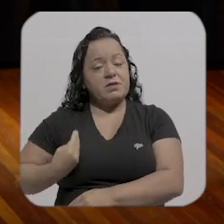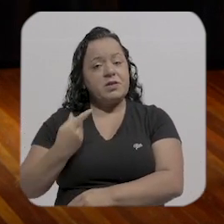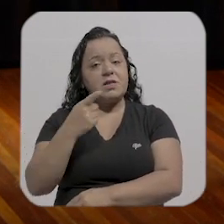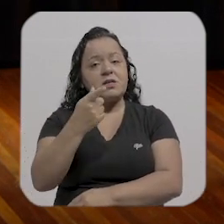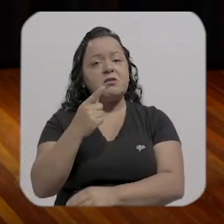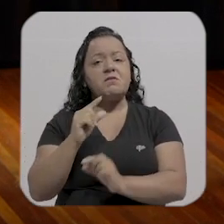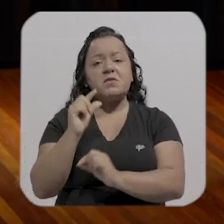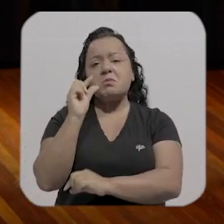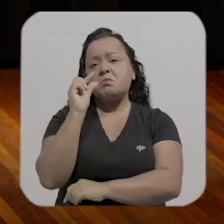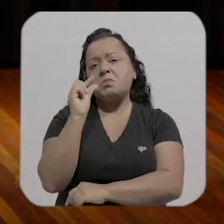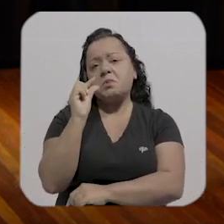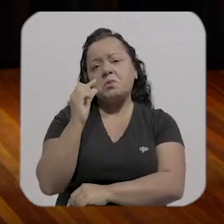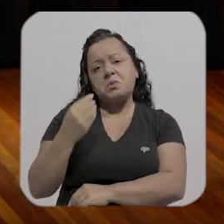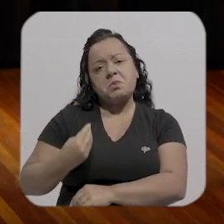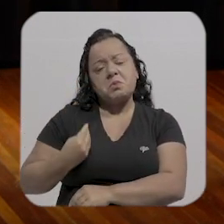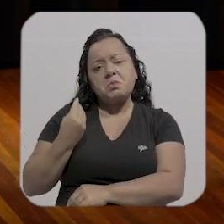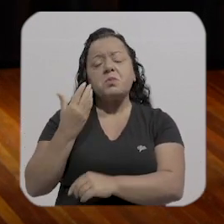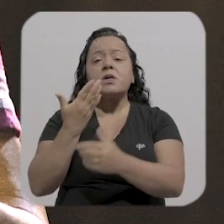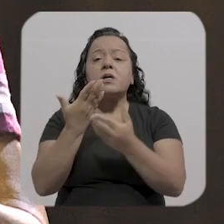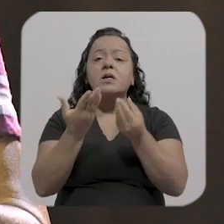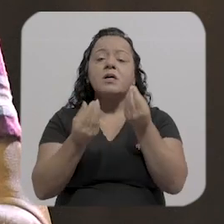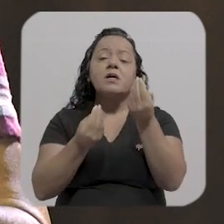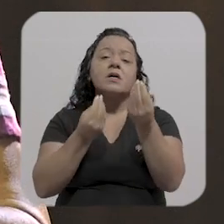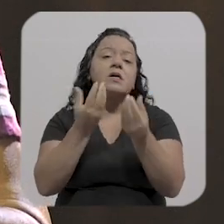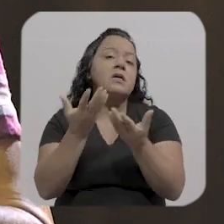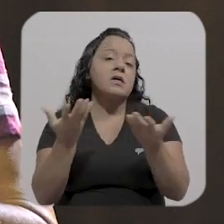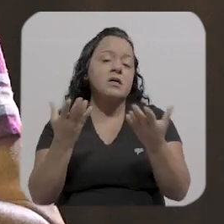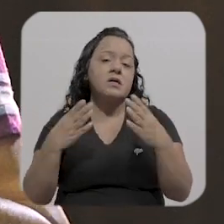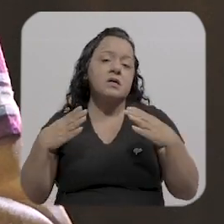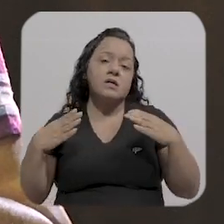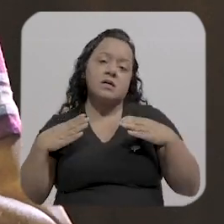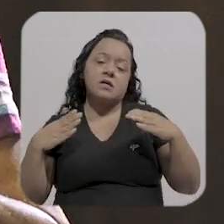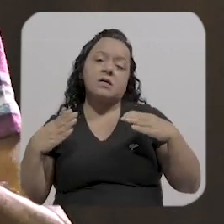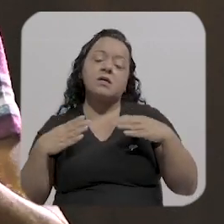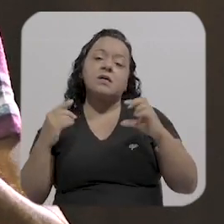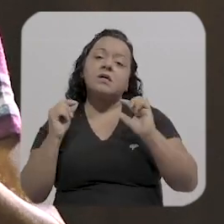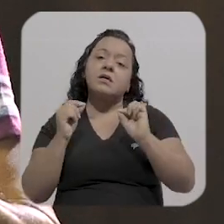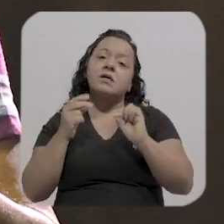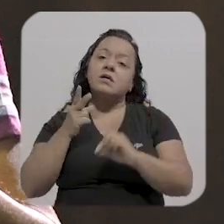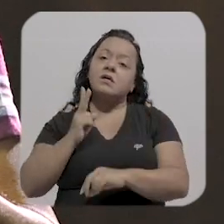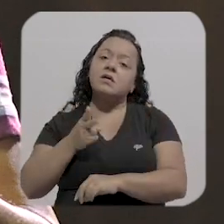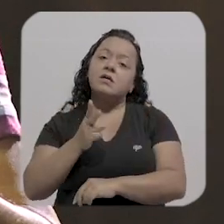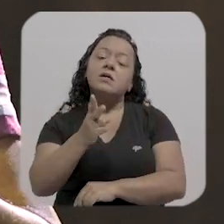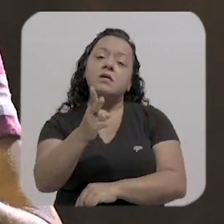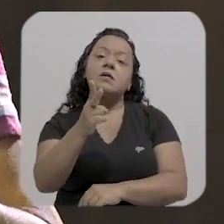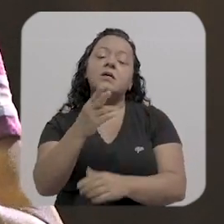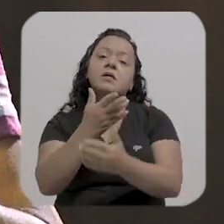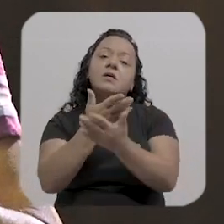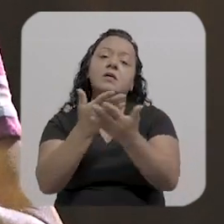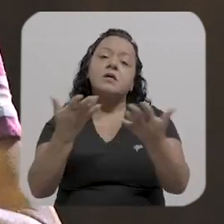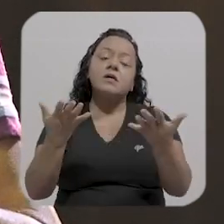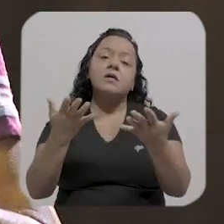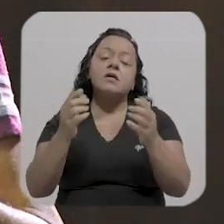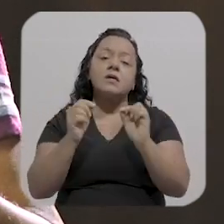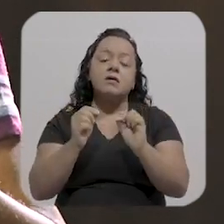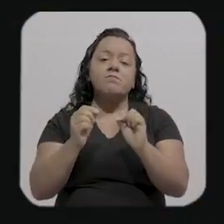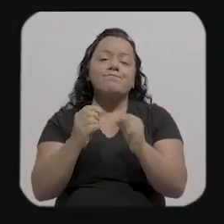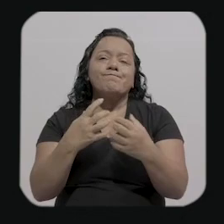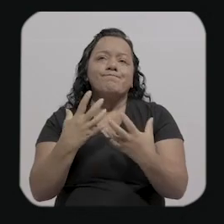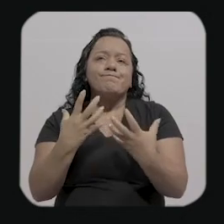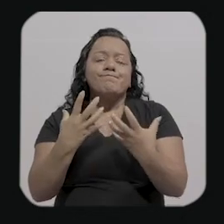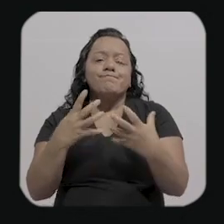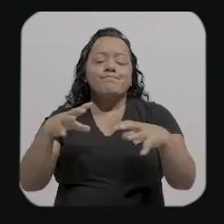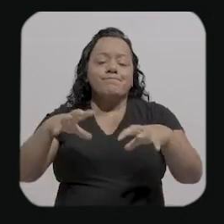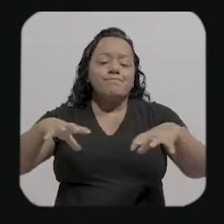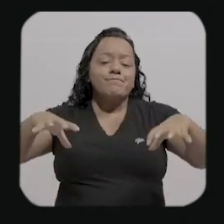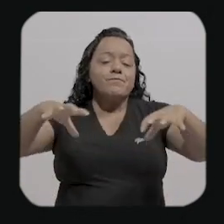é segue anestesiada e colonizada né mas é isso sonha com seus filhos que virão né e